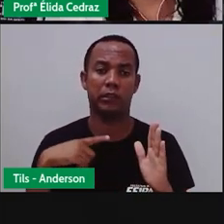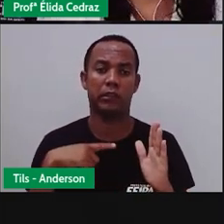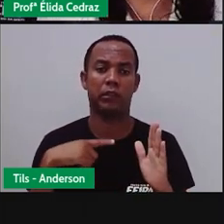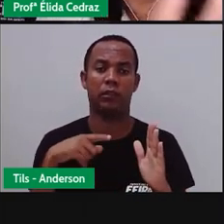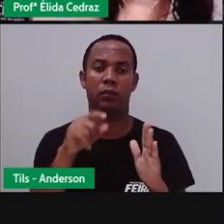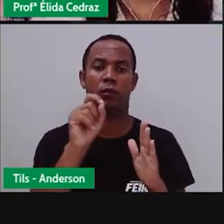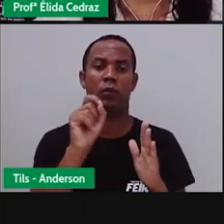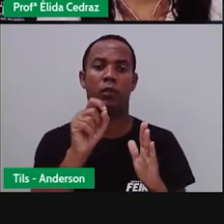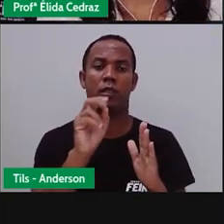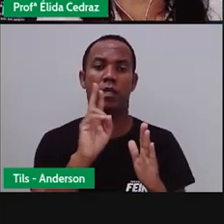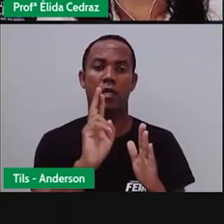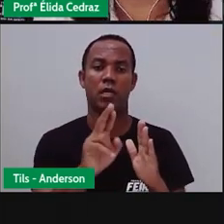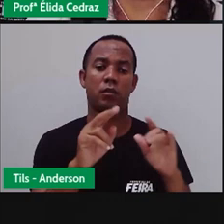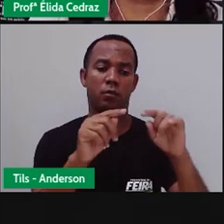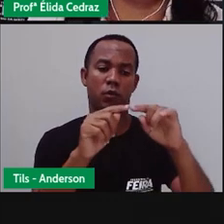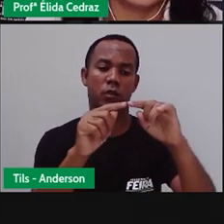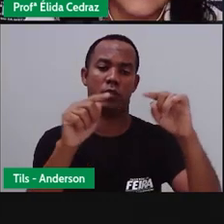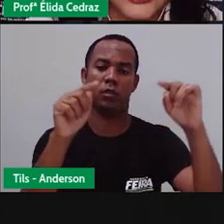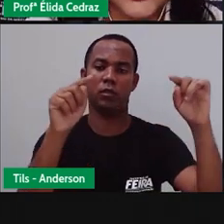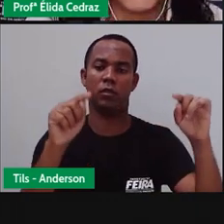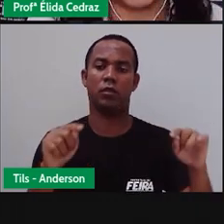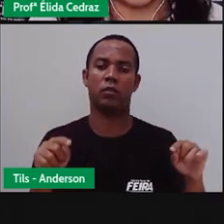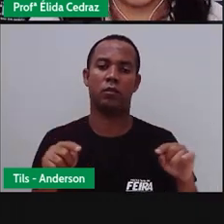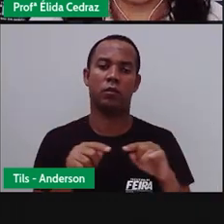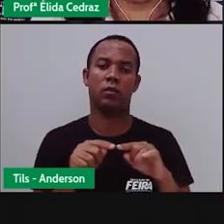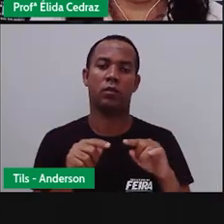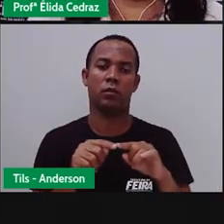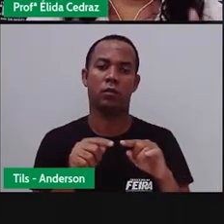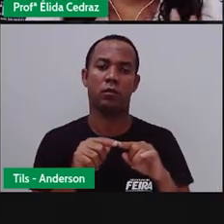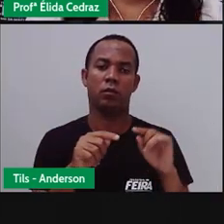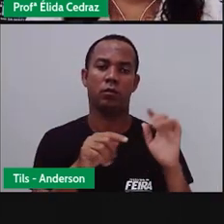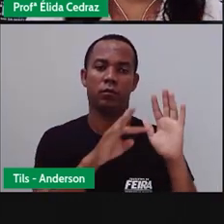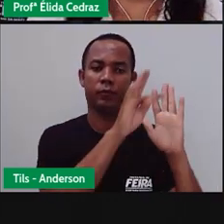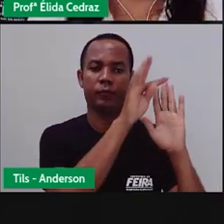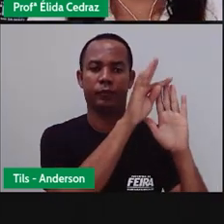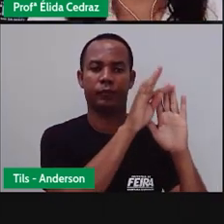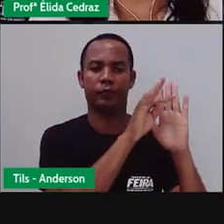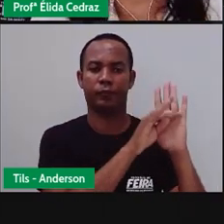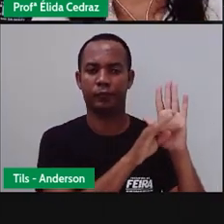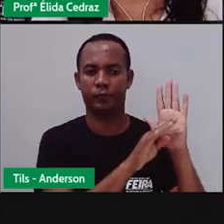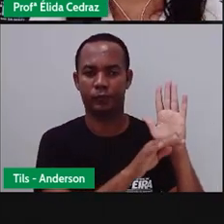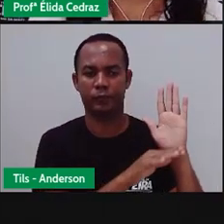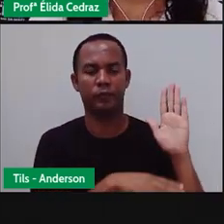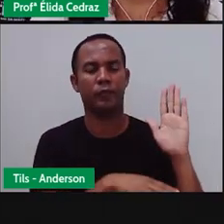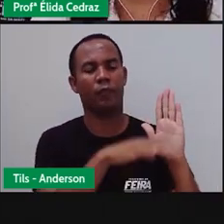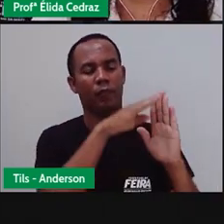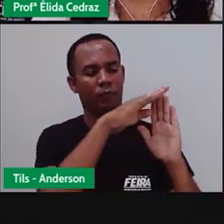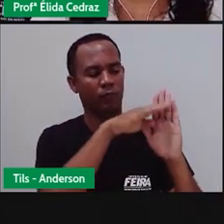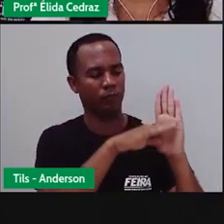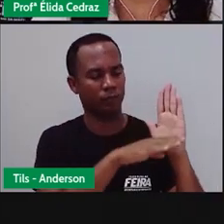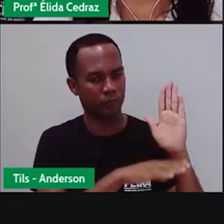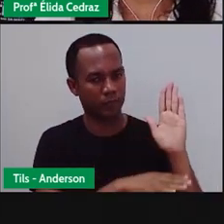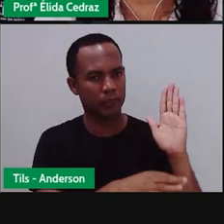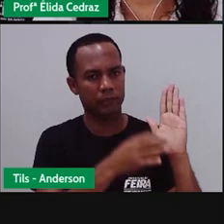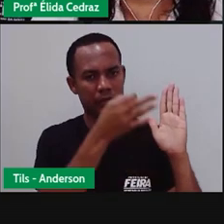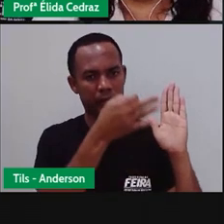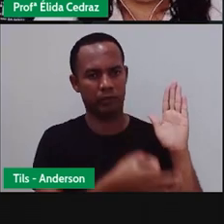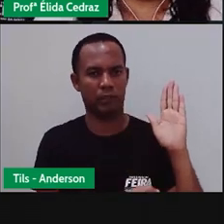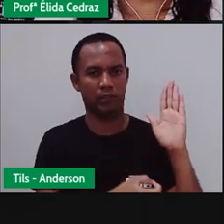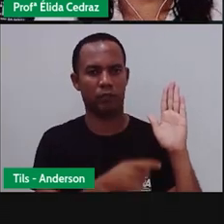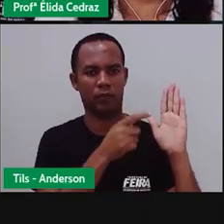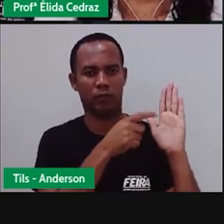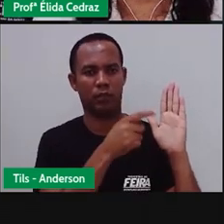respondidas na estrutura do texto. Lá onde o jornalista resolveu